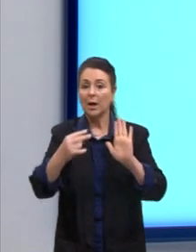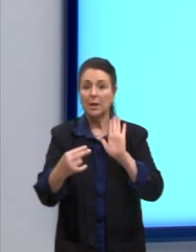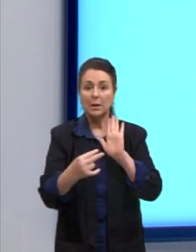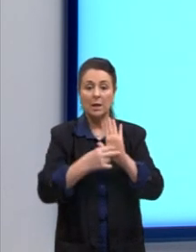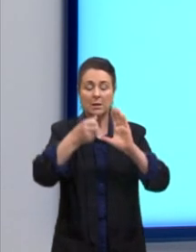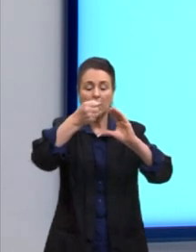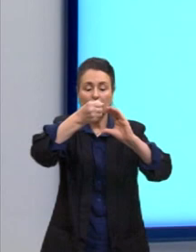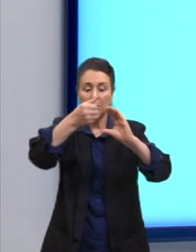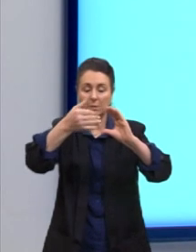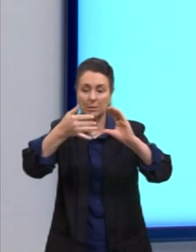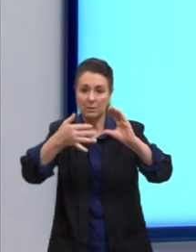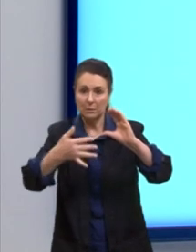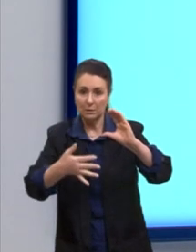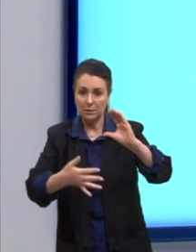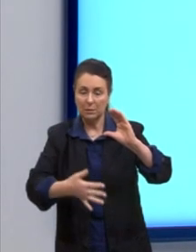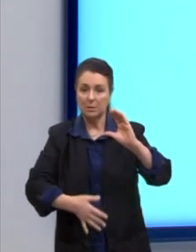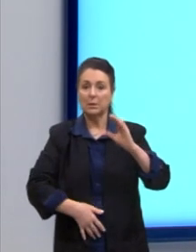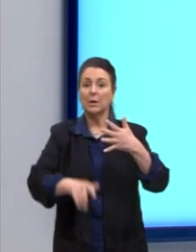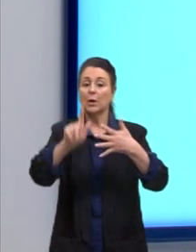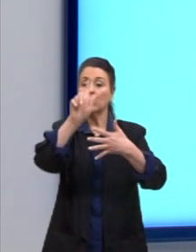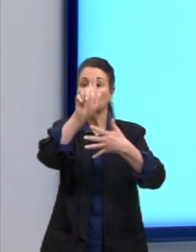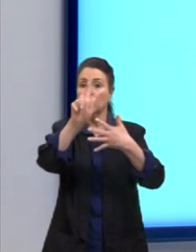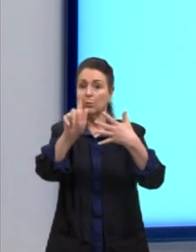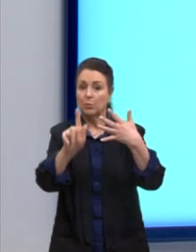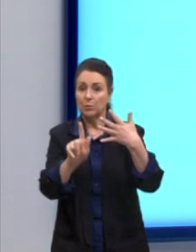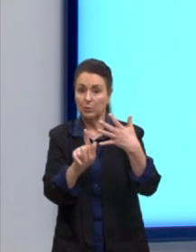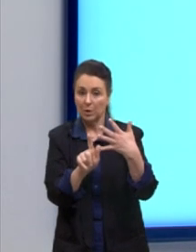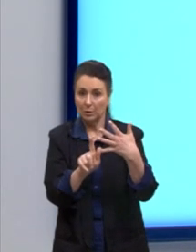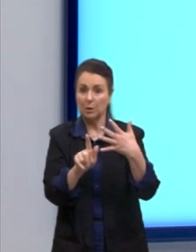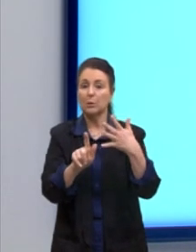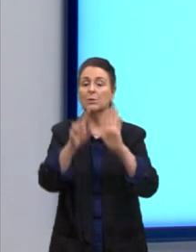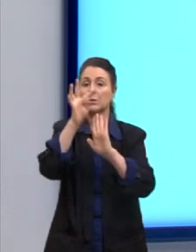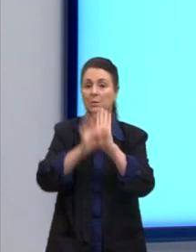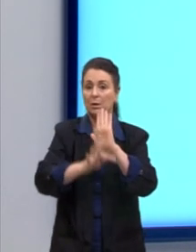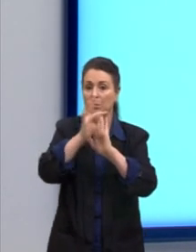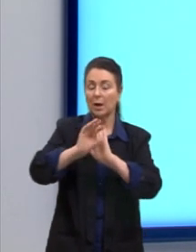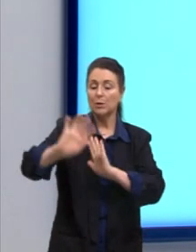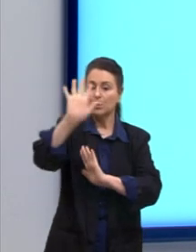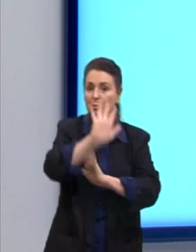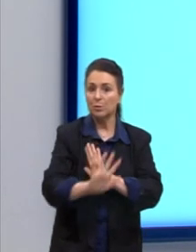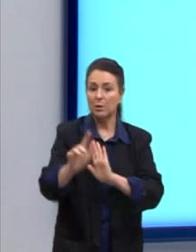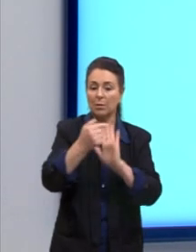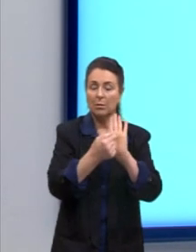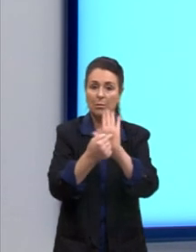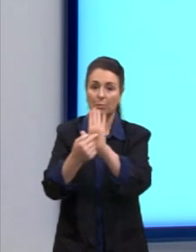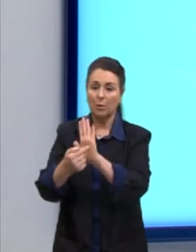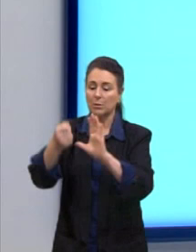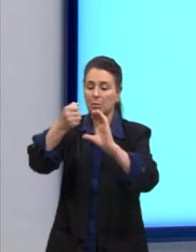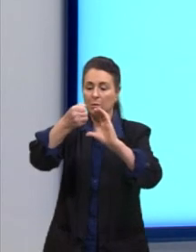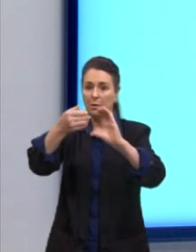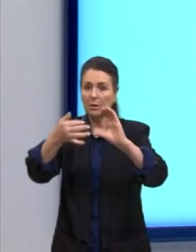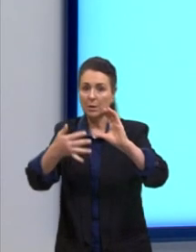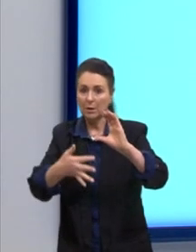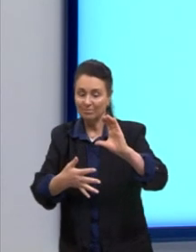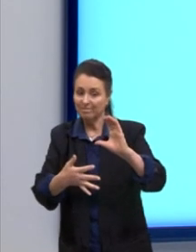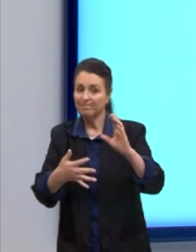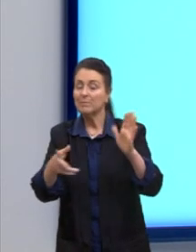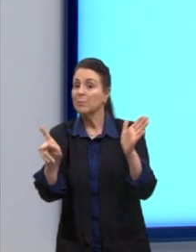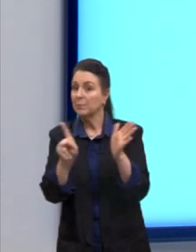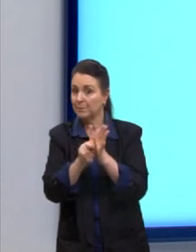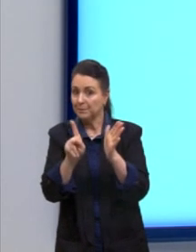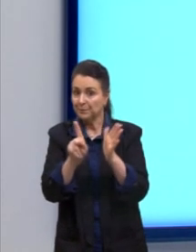características aí do gênero. Os gêneros textuais, de modo geral, vão apresentar características particulares